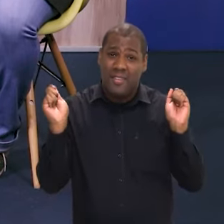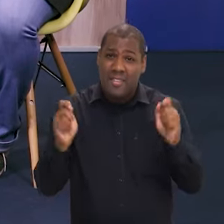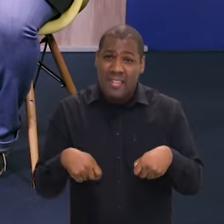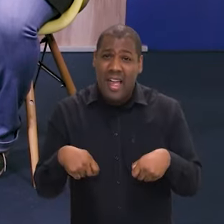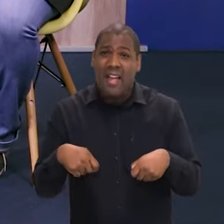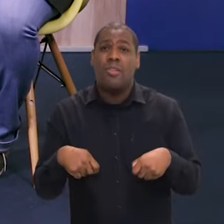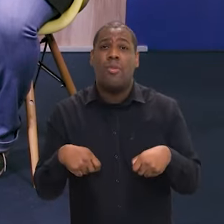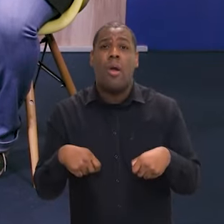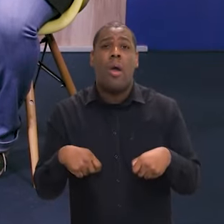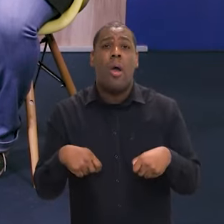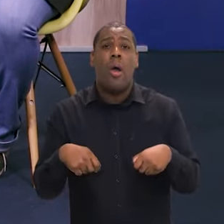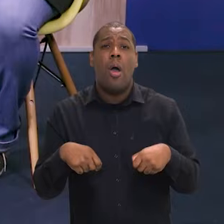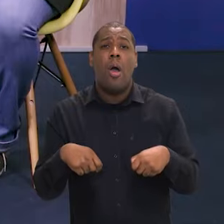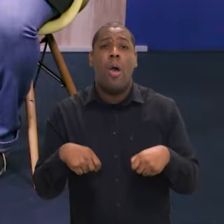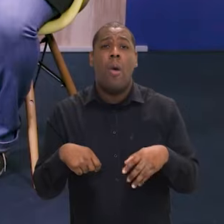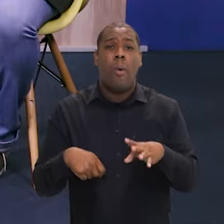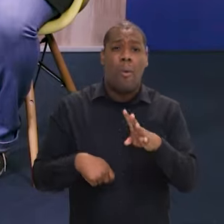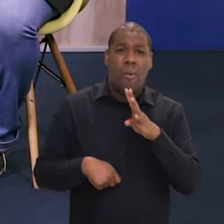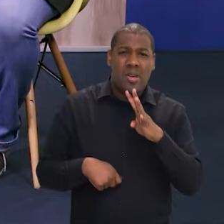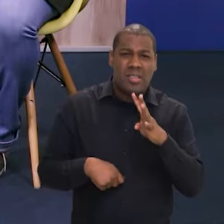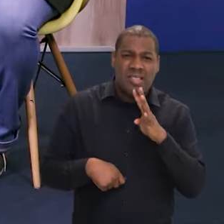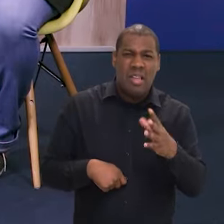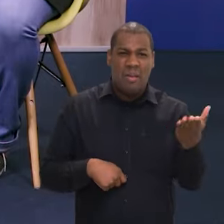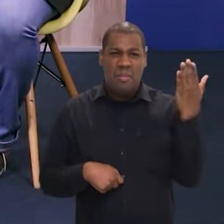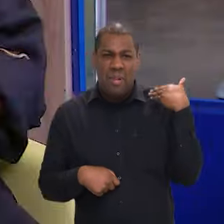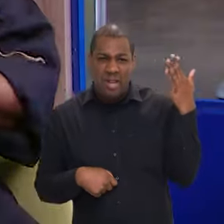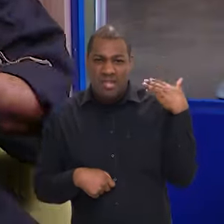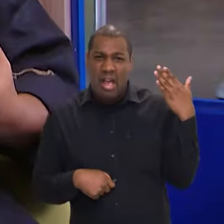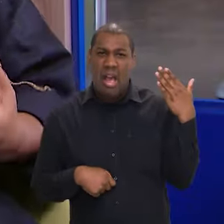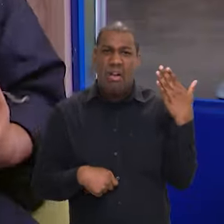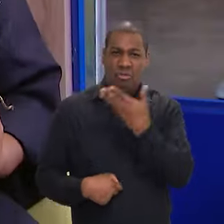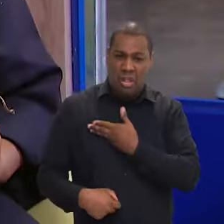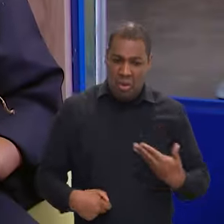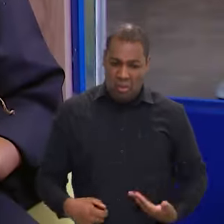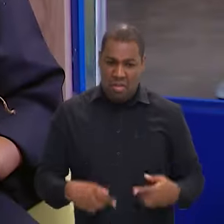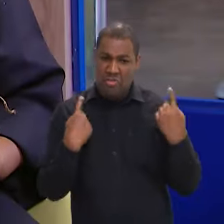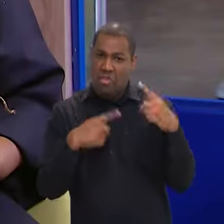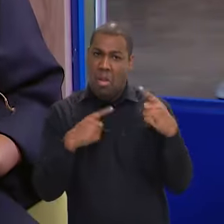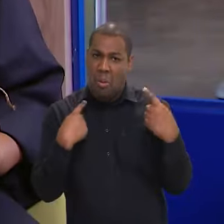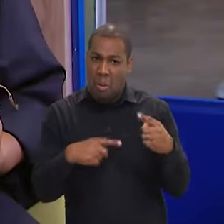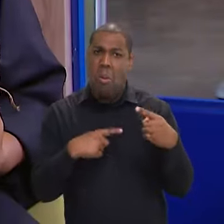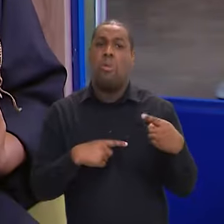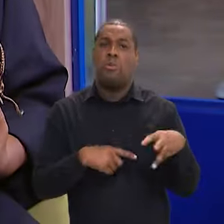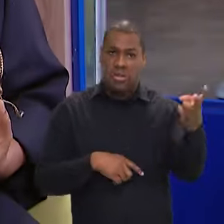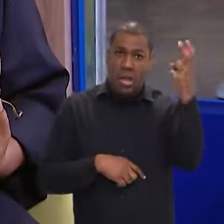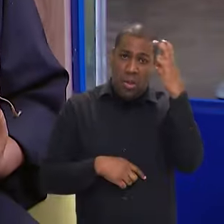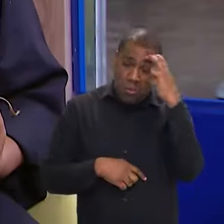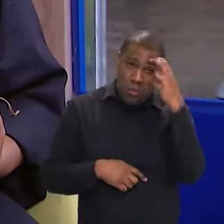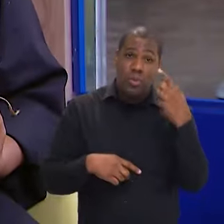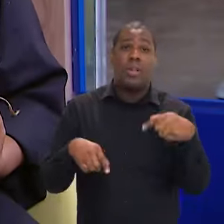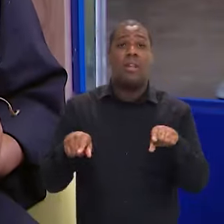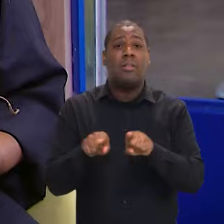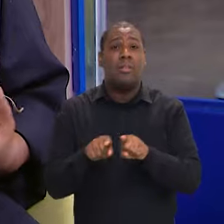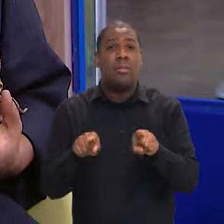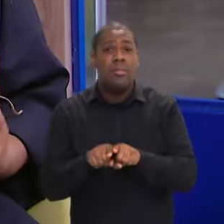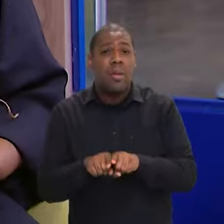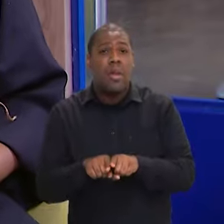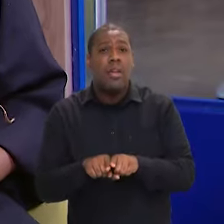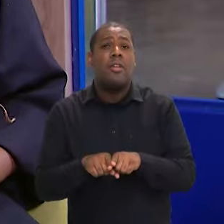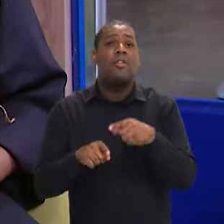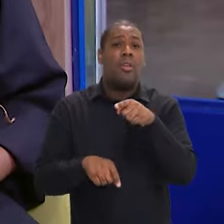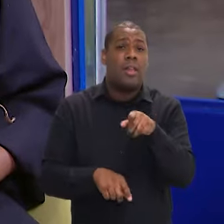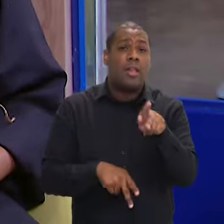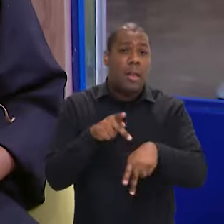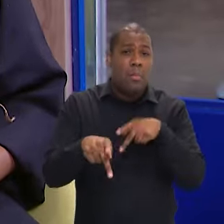maior do que foi o que toda essa perseguição ao setor cultural, o que realmente estamos precisando, é nesse